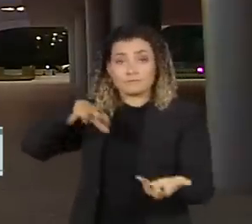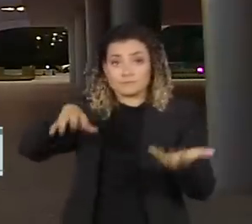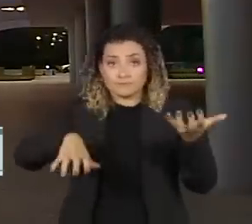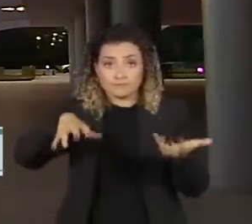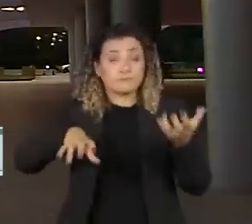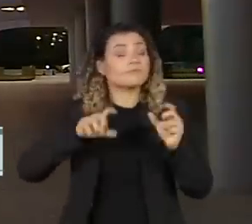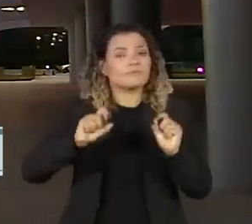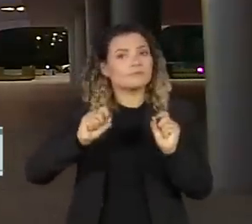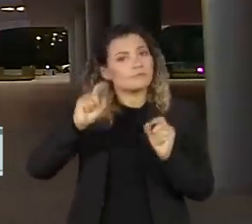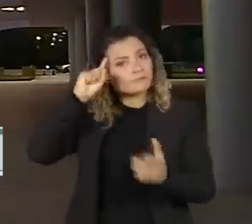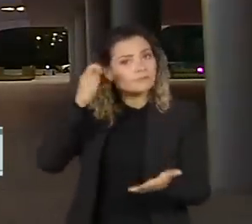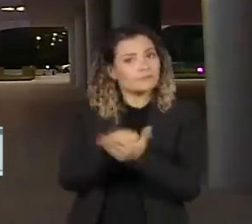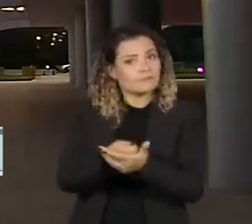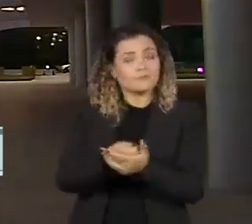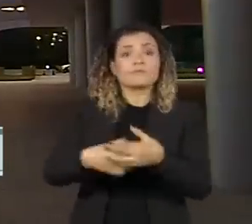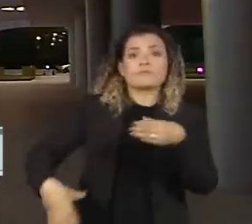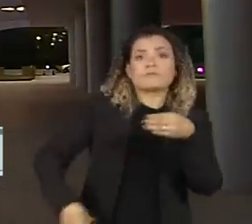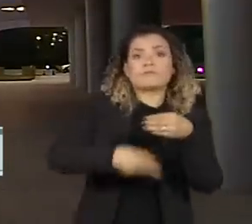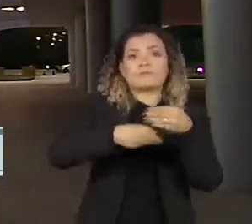para viabilizar um acréscimo no orçamento.